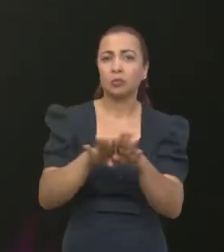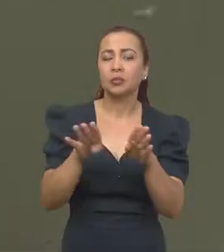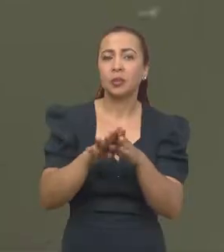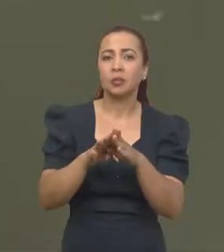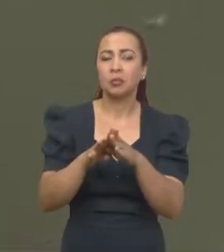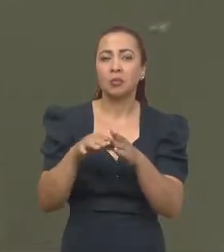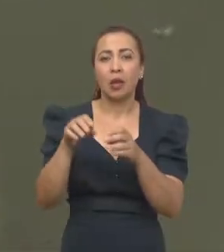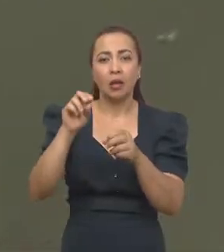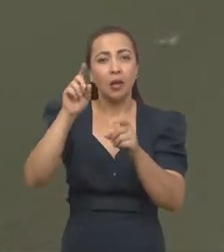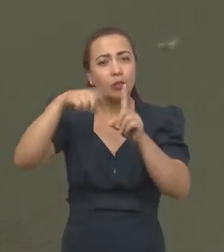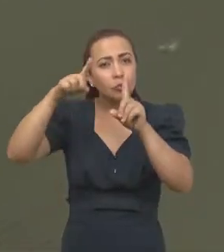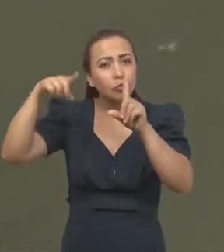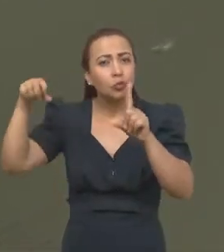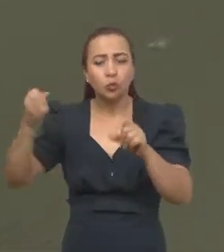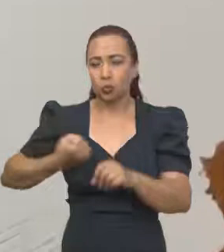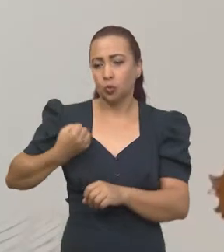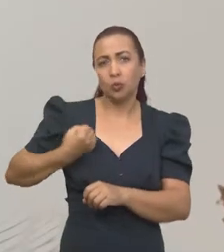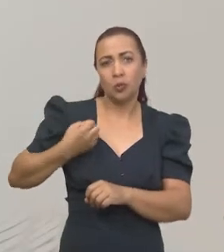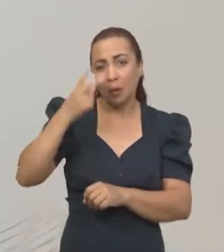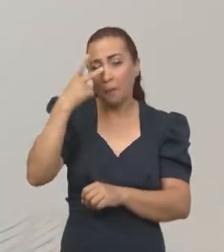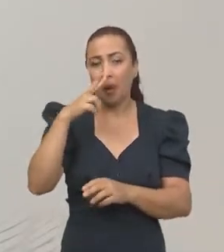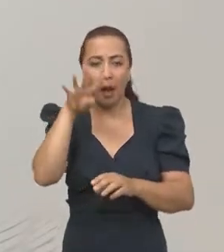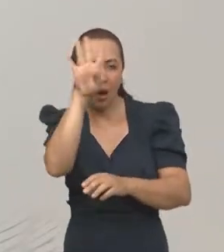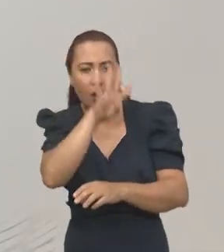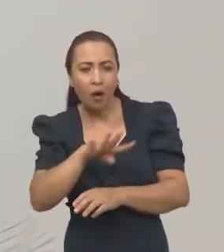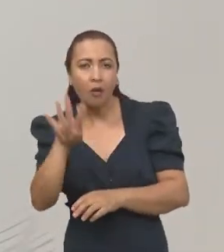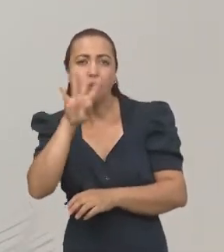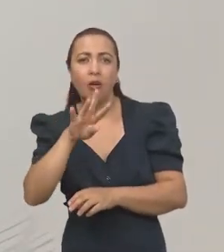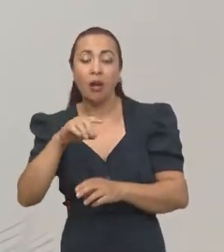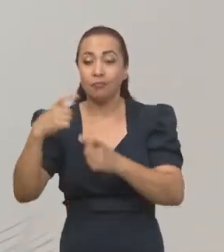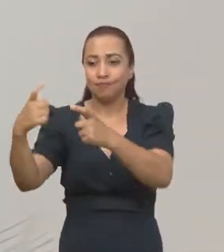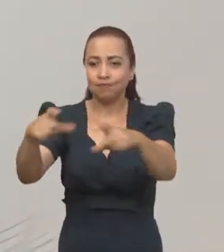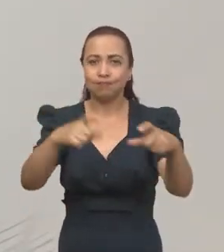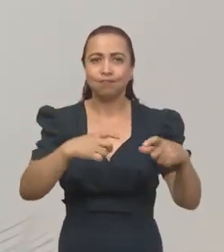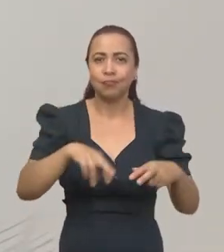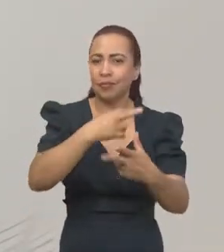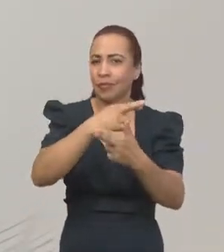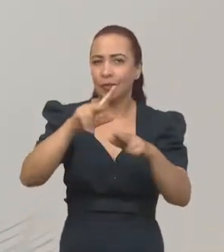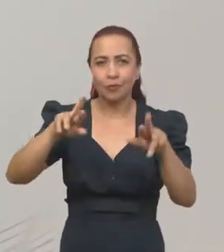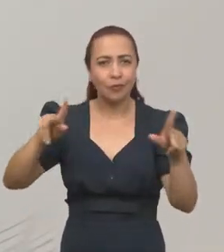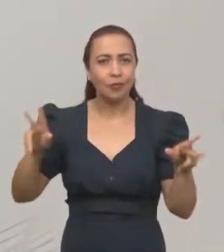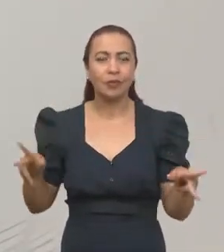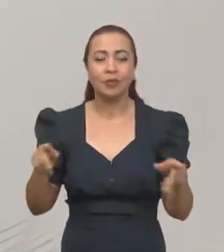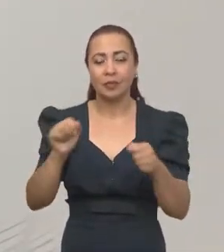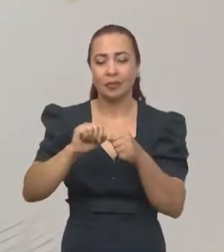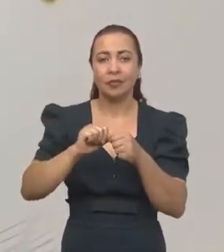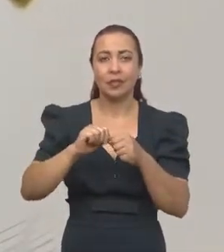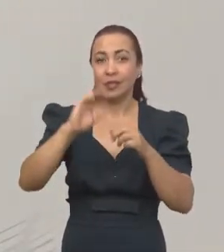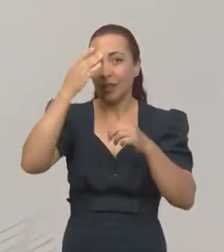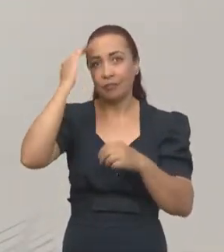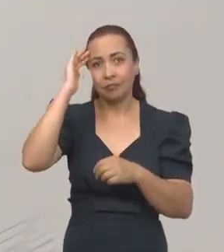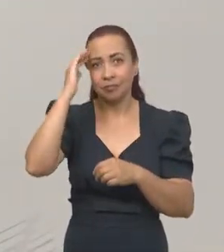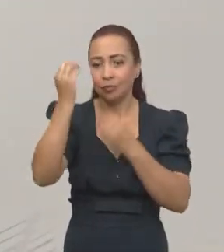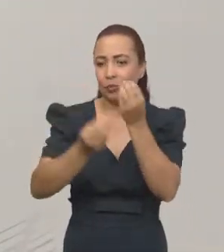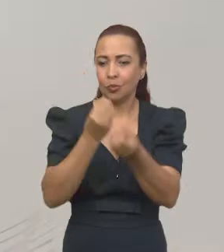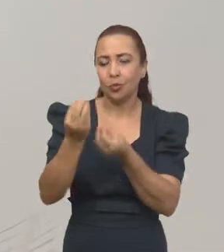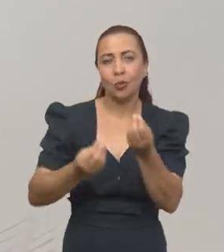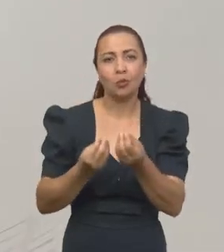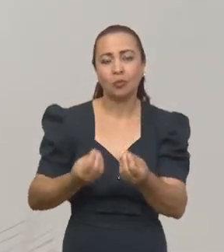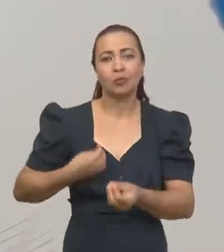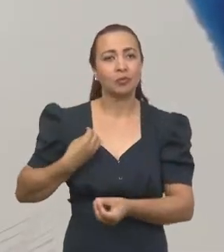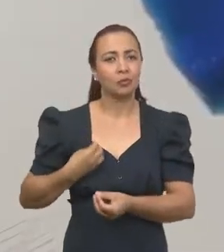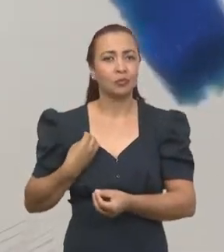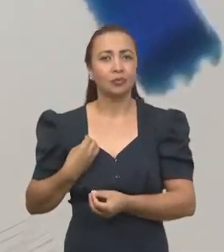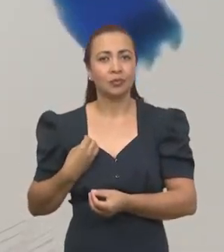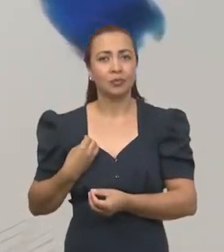de modelagem numérica para poder ver os diferentes cenários e fazer não só entender como que está